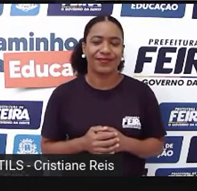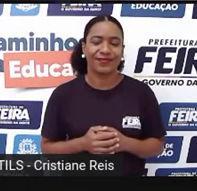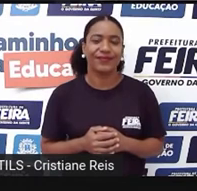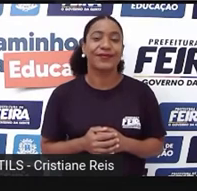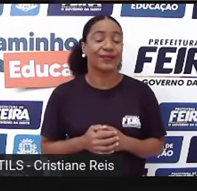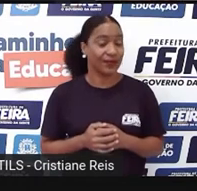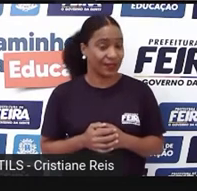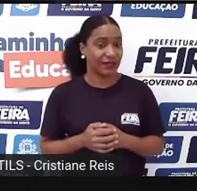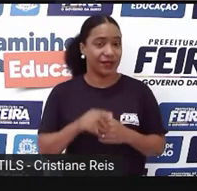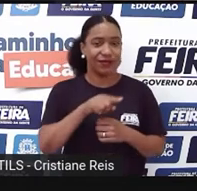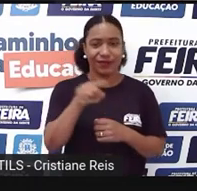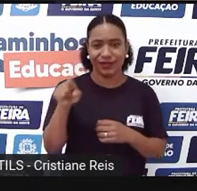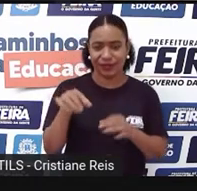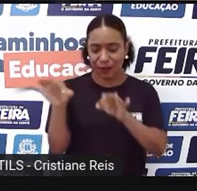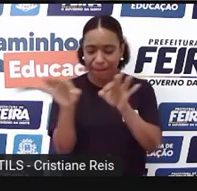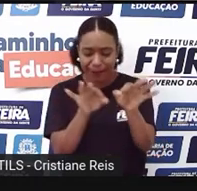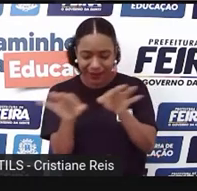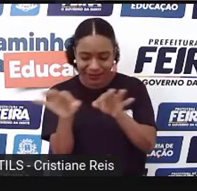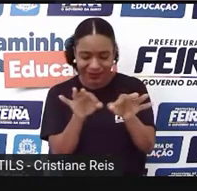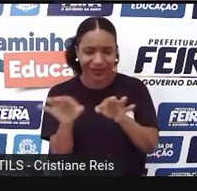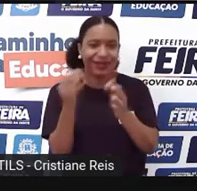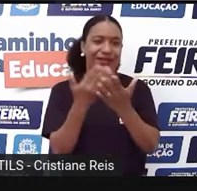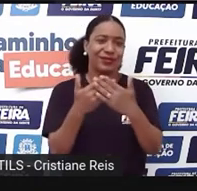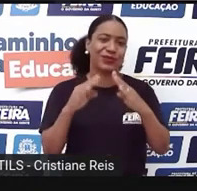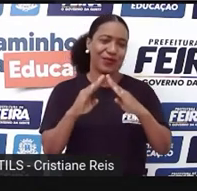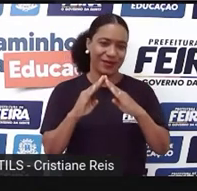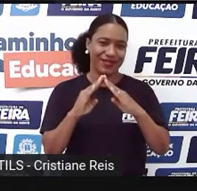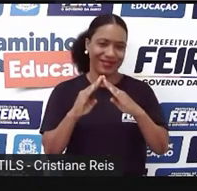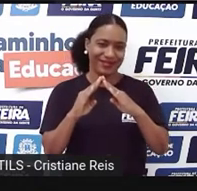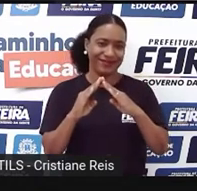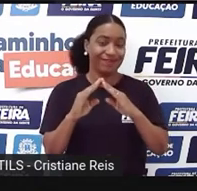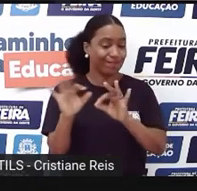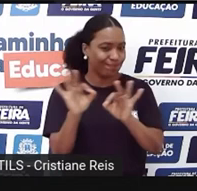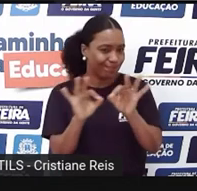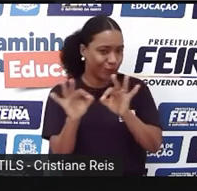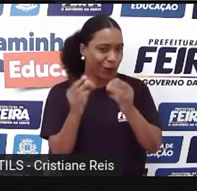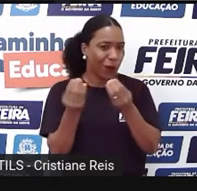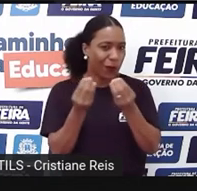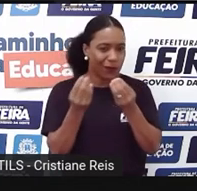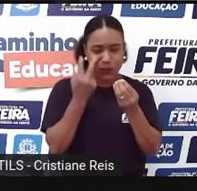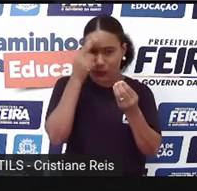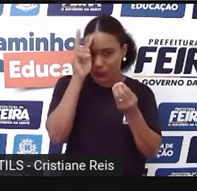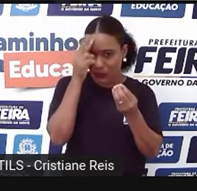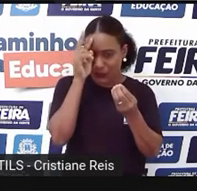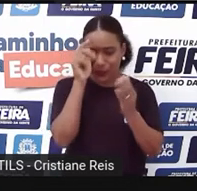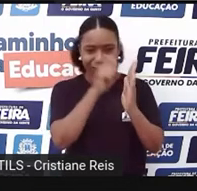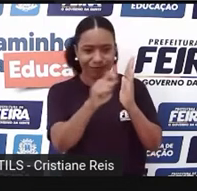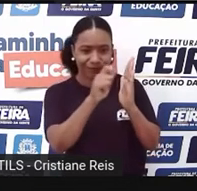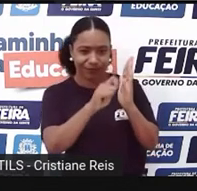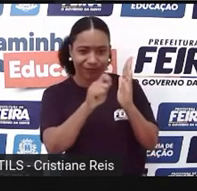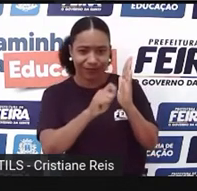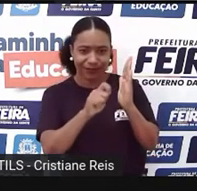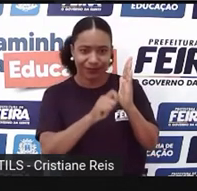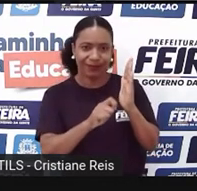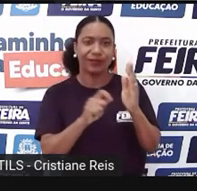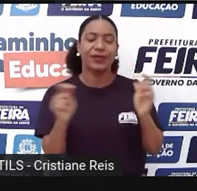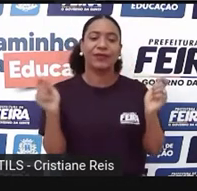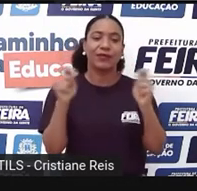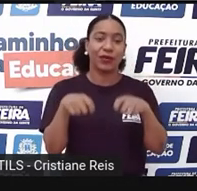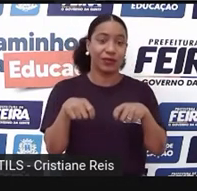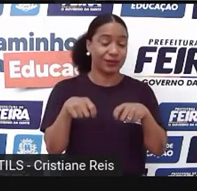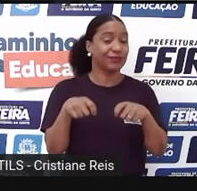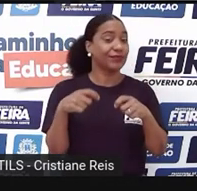planejar A sua própria história E para isso É necessário Que você crie Um plot